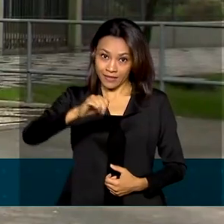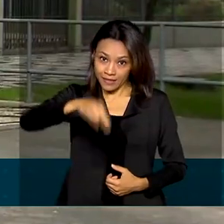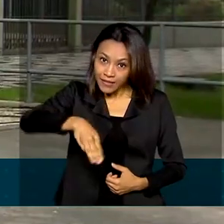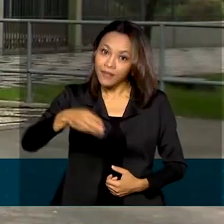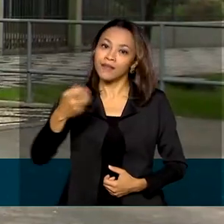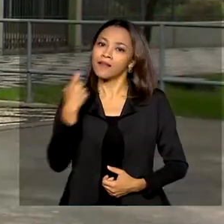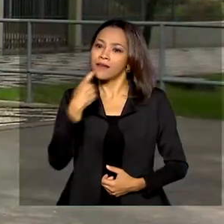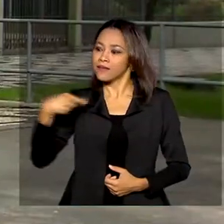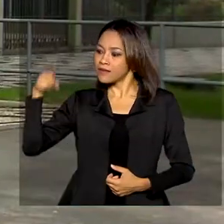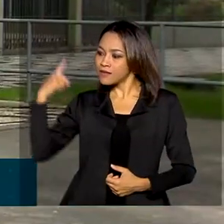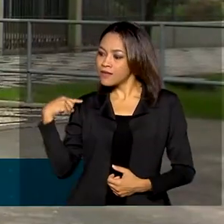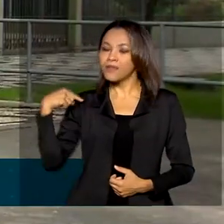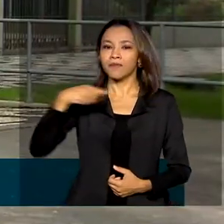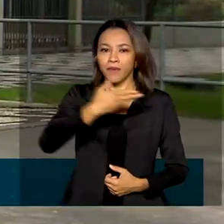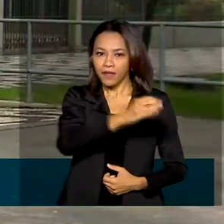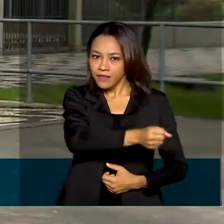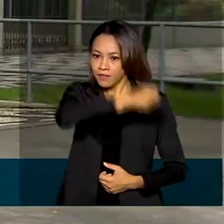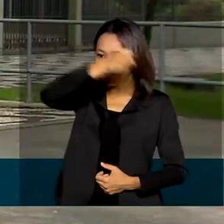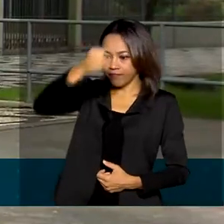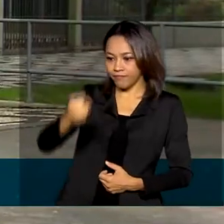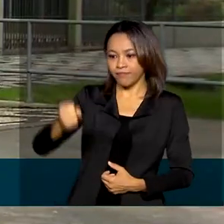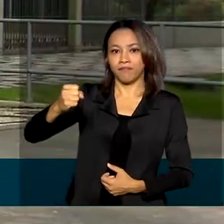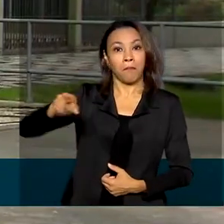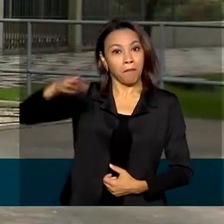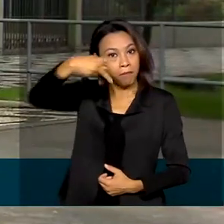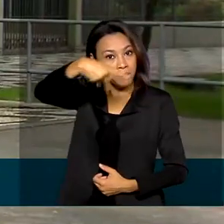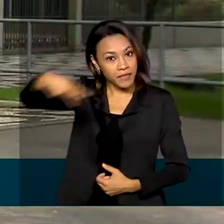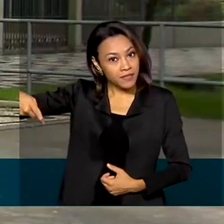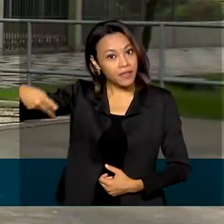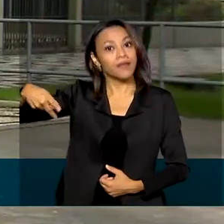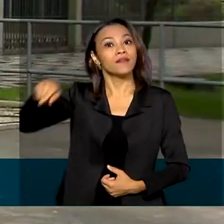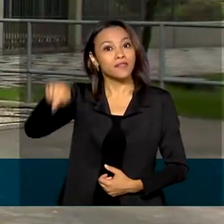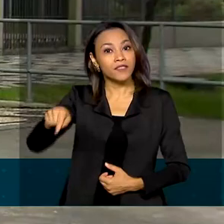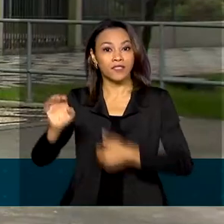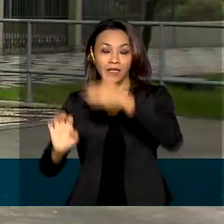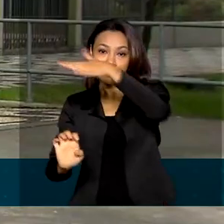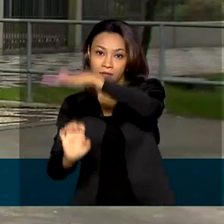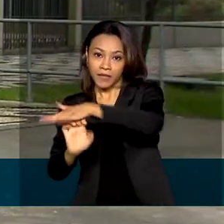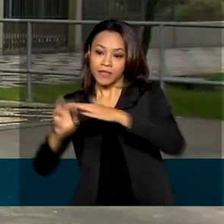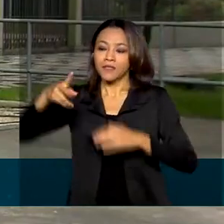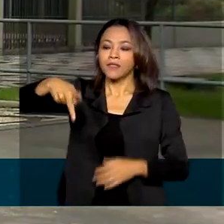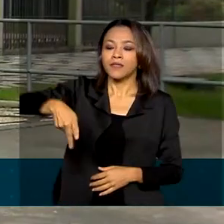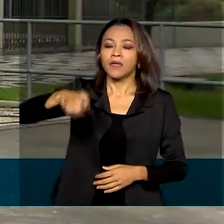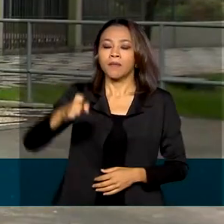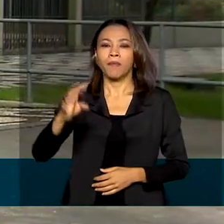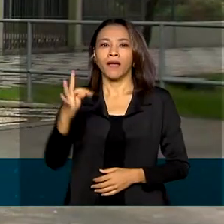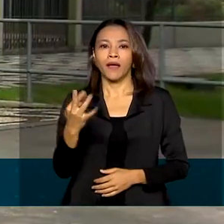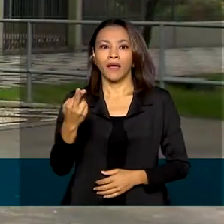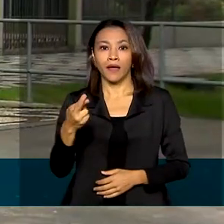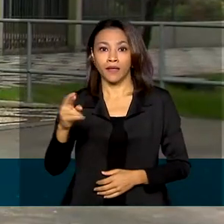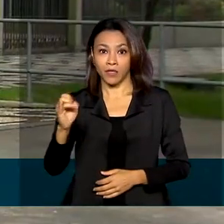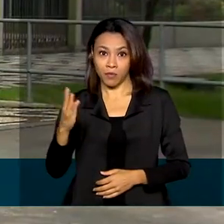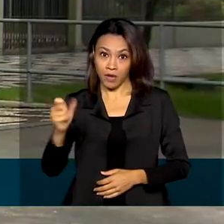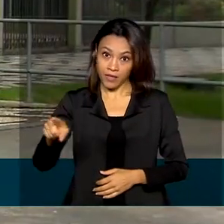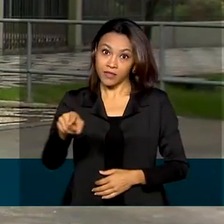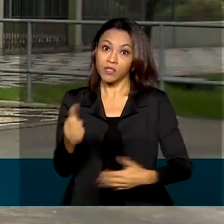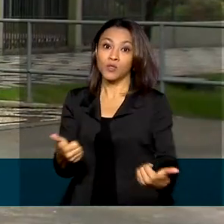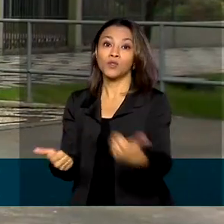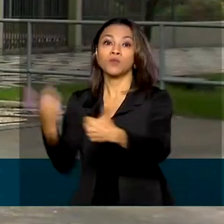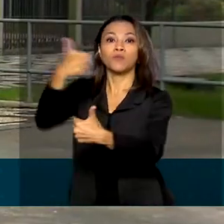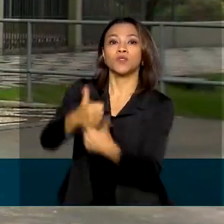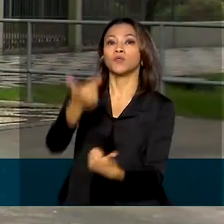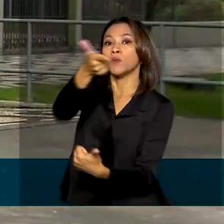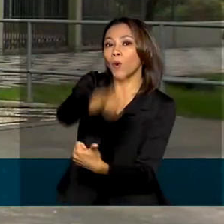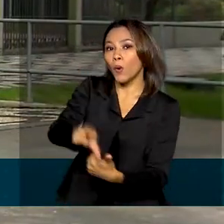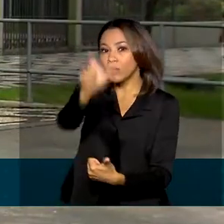administração e presidente da Petrobras. Ele deve substituir Roberto Castelo Branco, que ficou à frente da estatal por pouco mais de dois